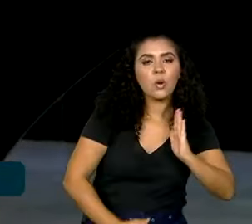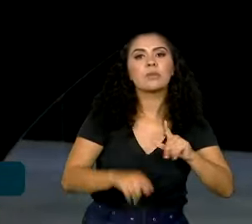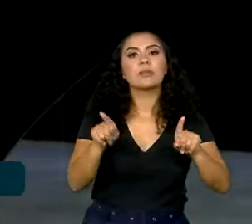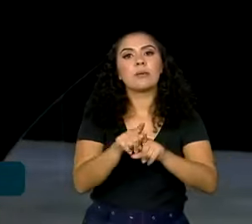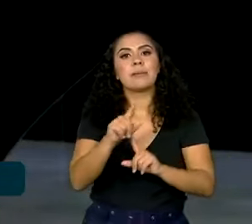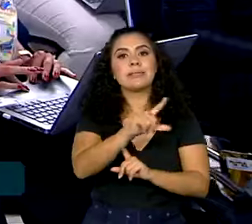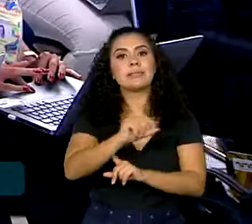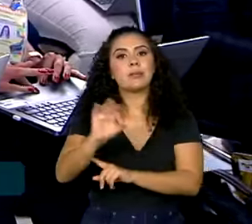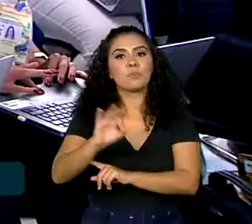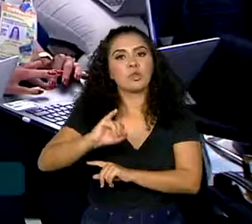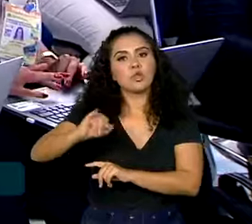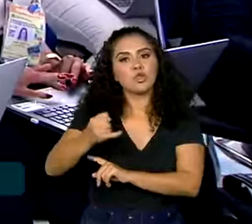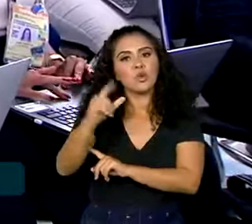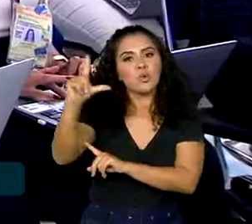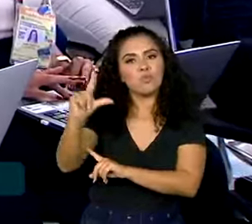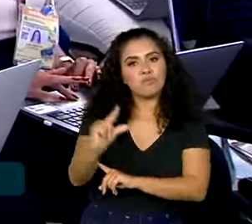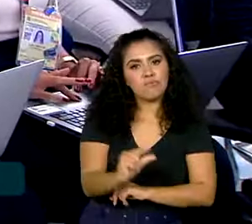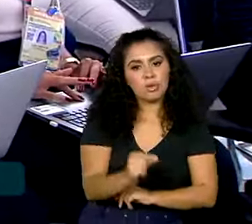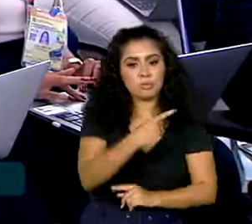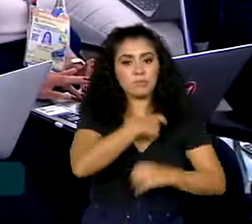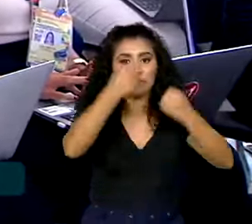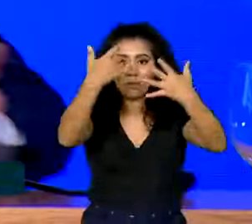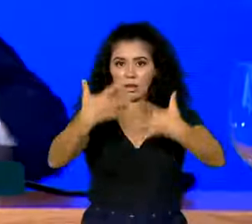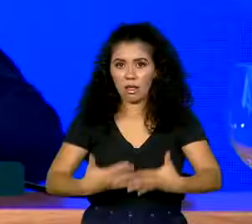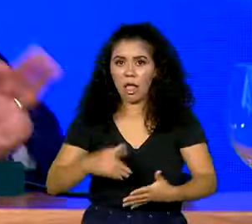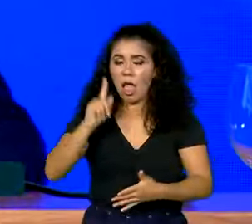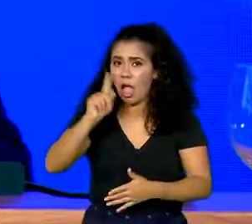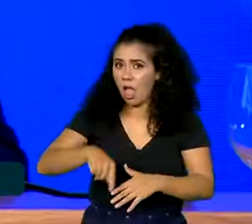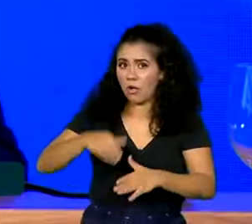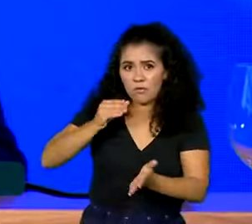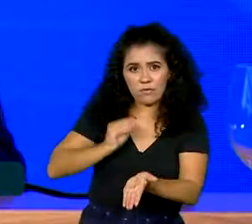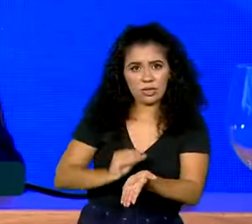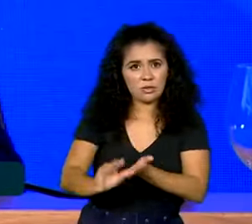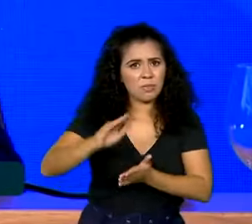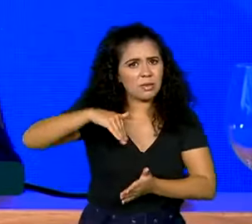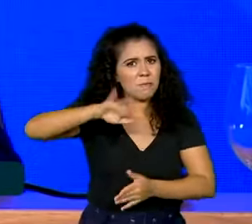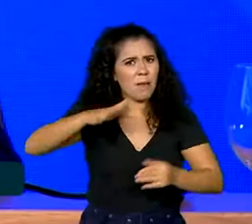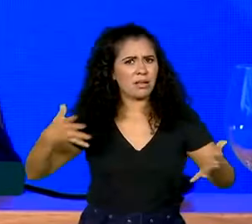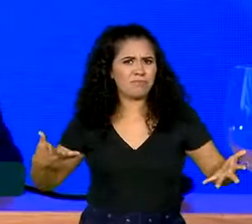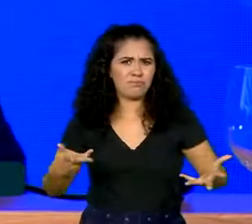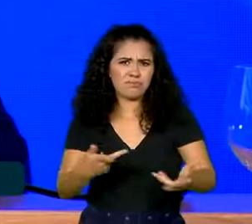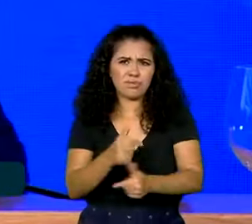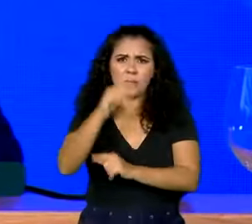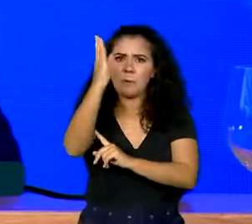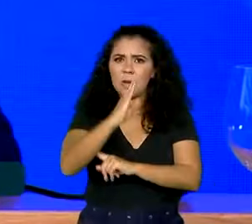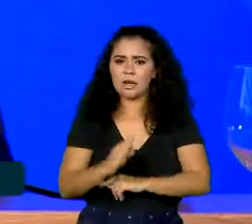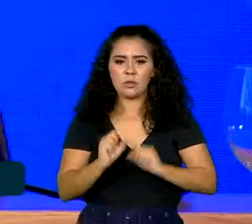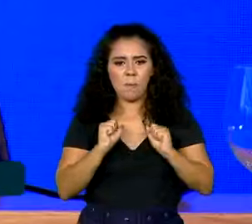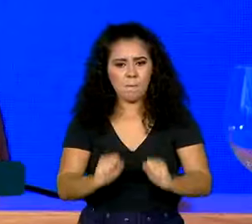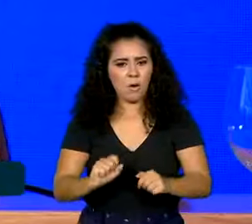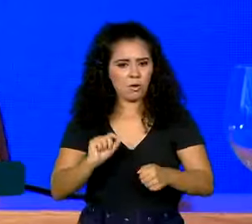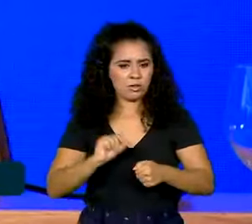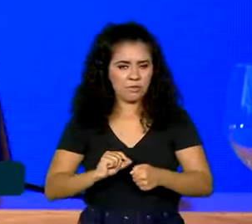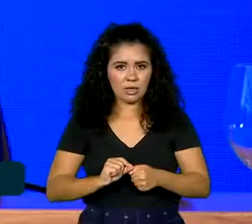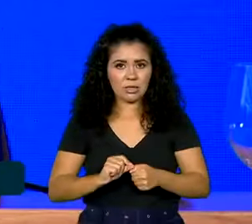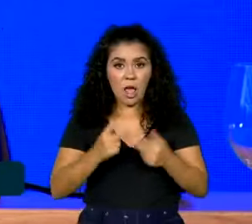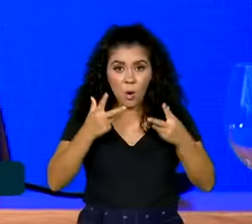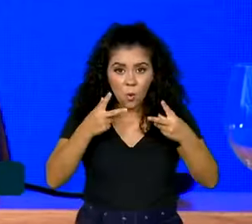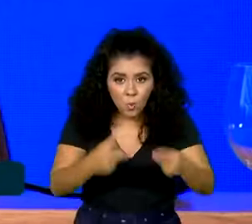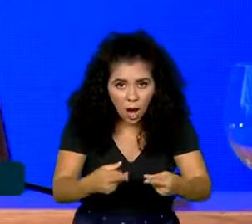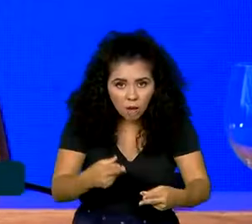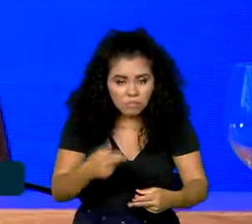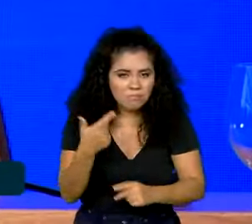% dos juros. É o investimento mais extraordinário que um país pode fazer. Não existe nada igual.